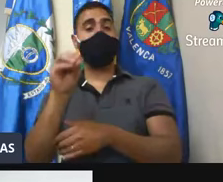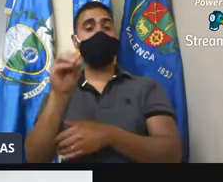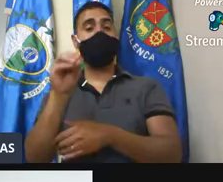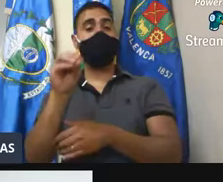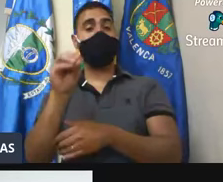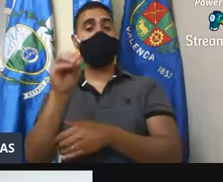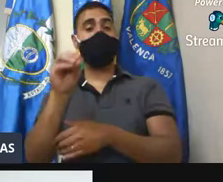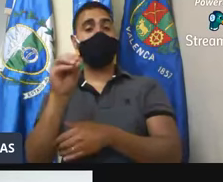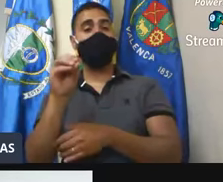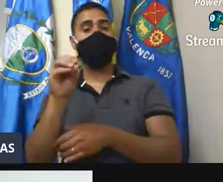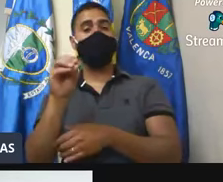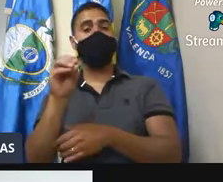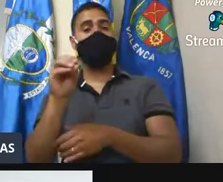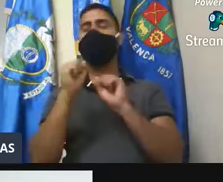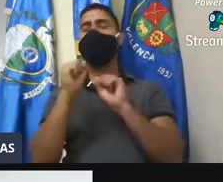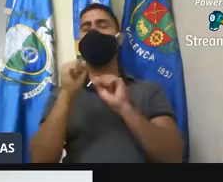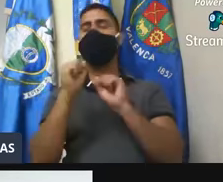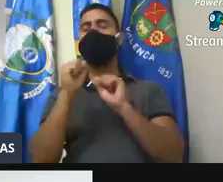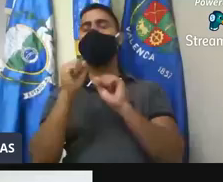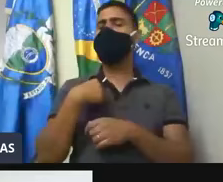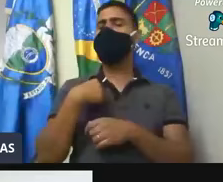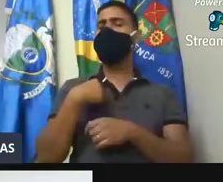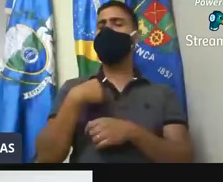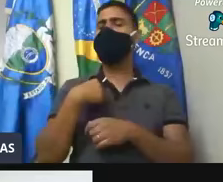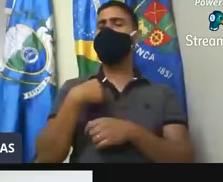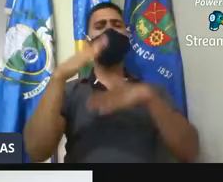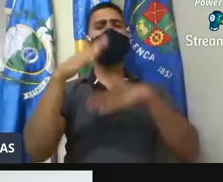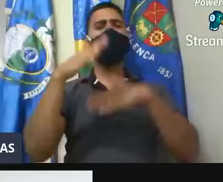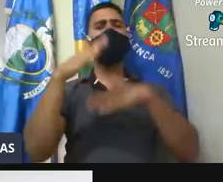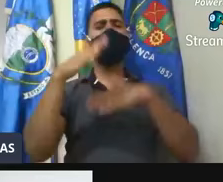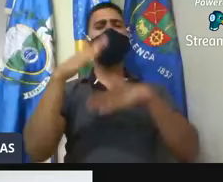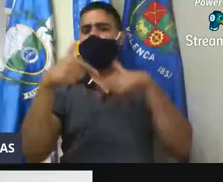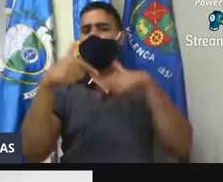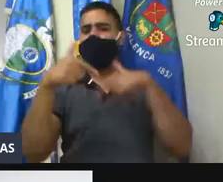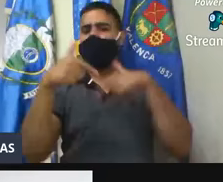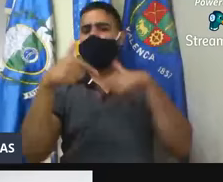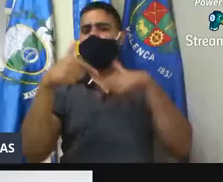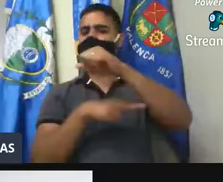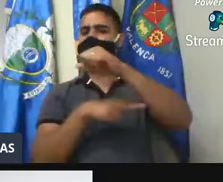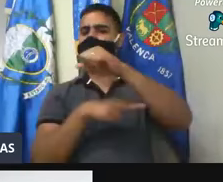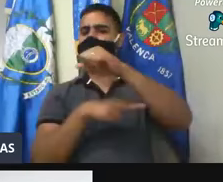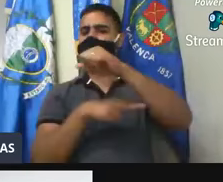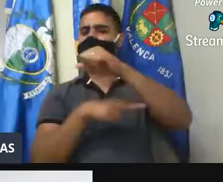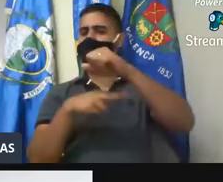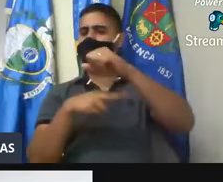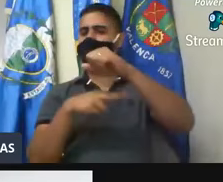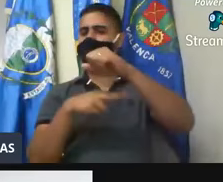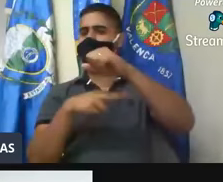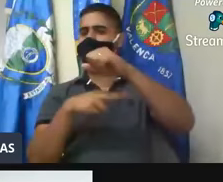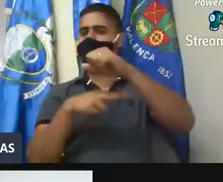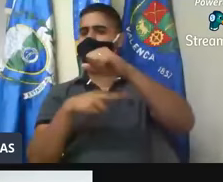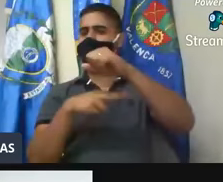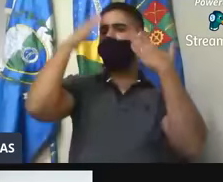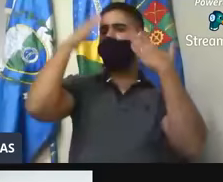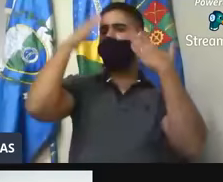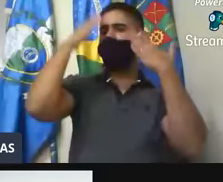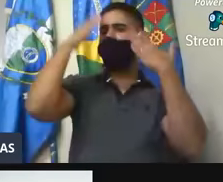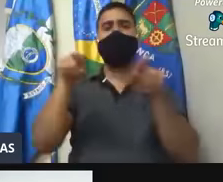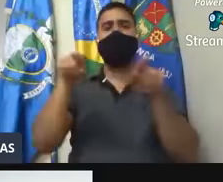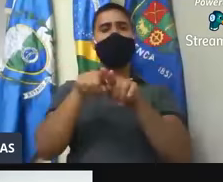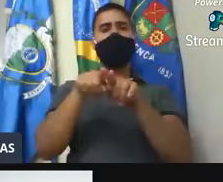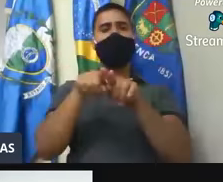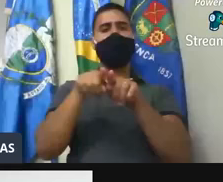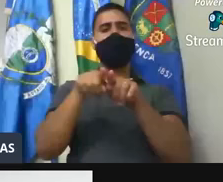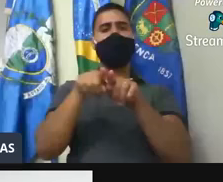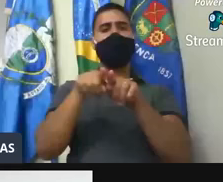estou agradecendo a todos os funcionários dessa unidade, e também agradecendo a todos os funcionários e a unidade da APAI,